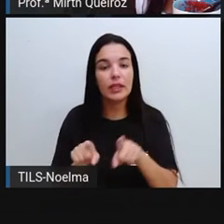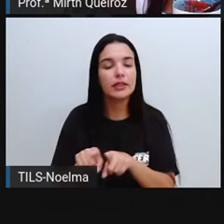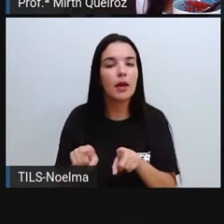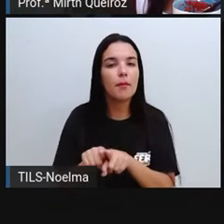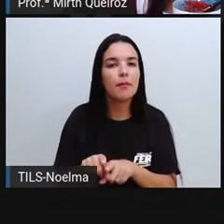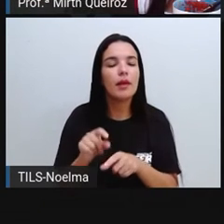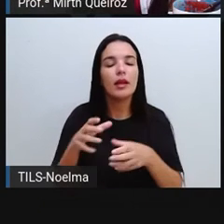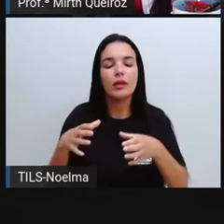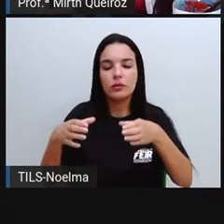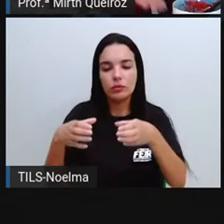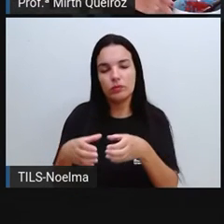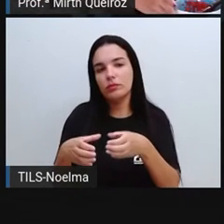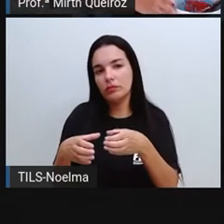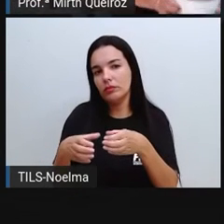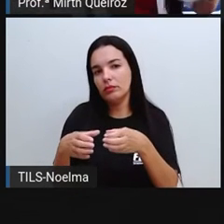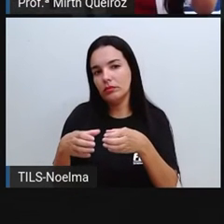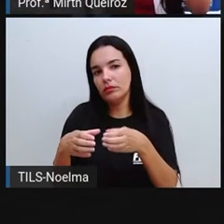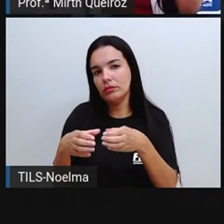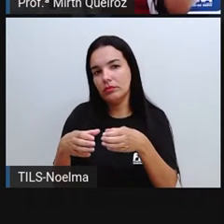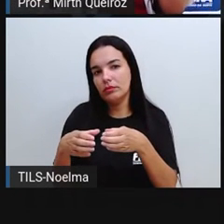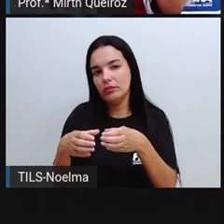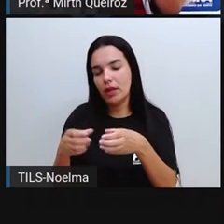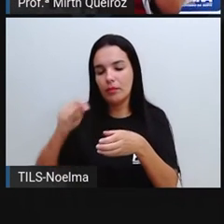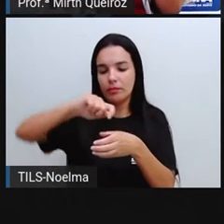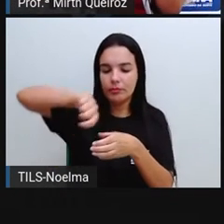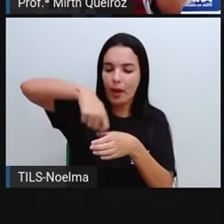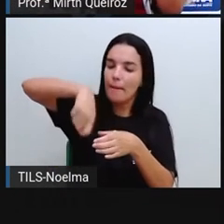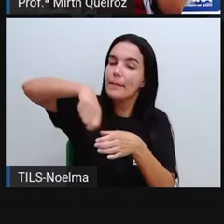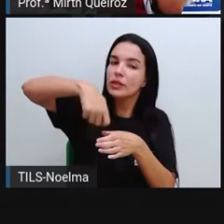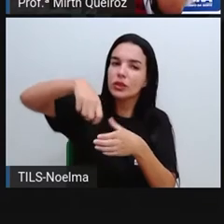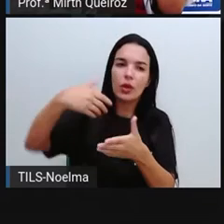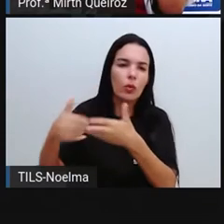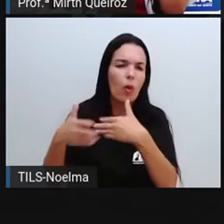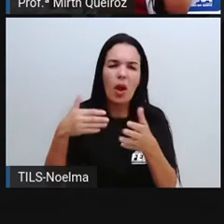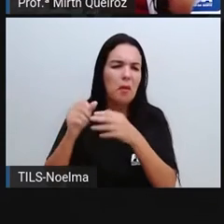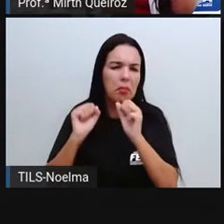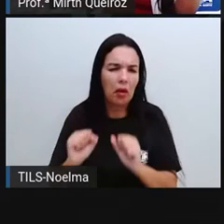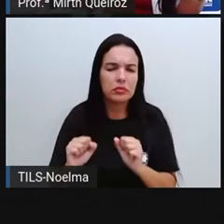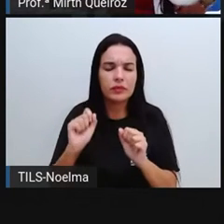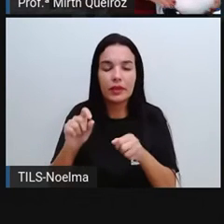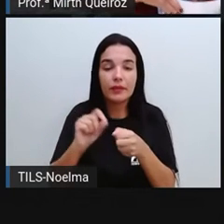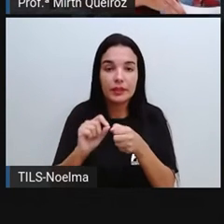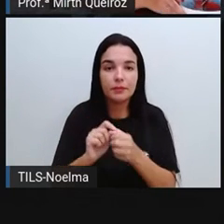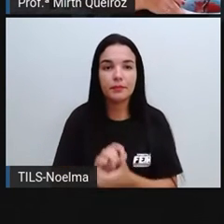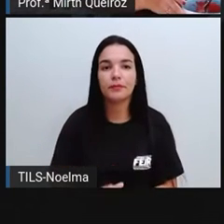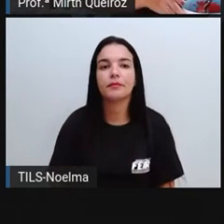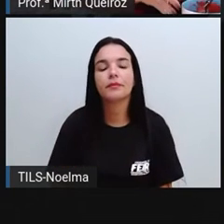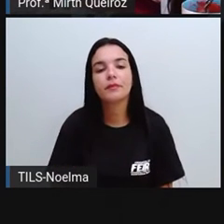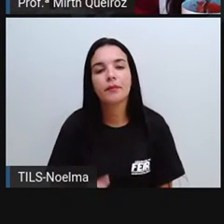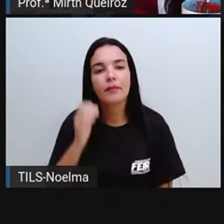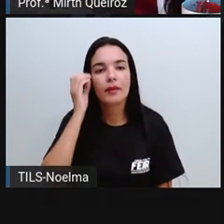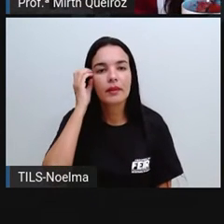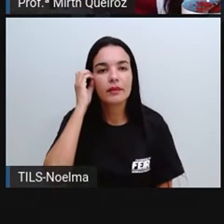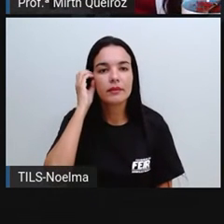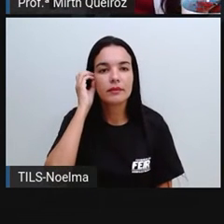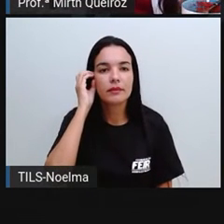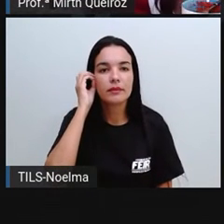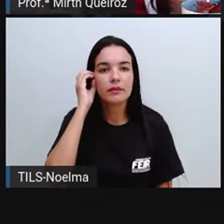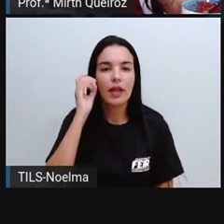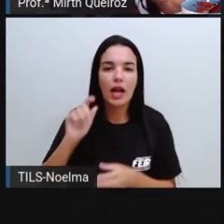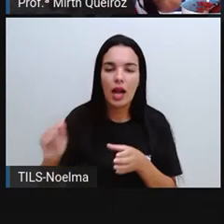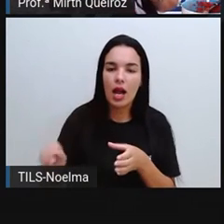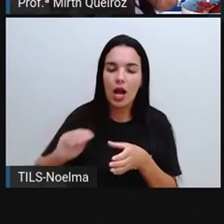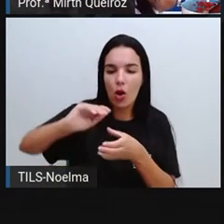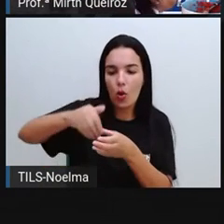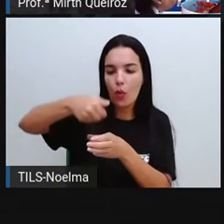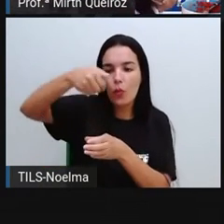a gente vai precisar de um recipiente, certo? Qualquer recipiente, qualquer vasilhinha E eu peguei a colher para poder ficar